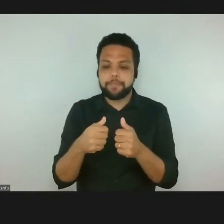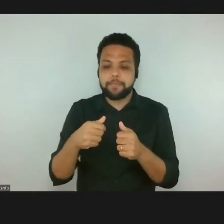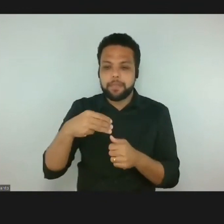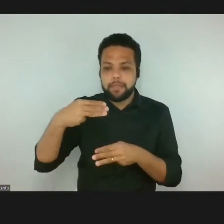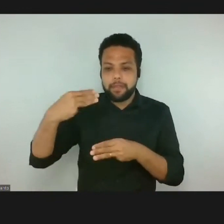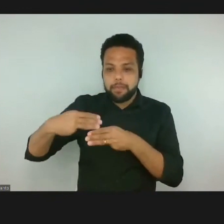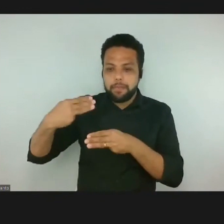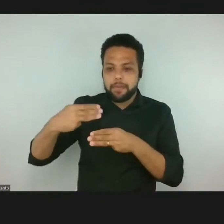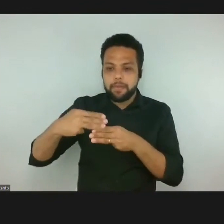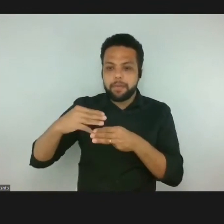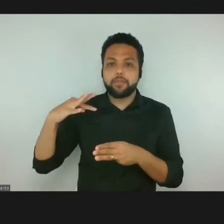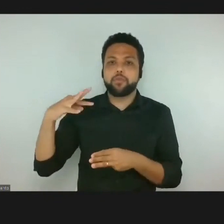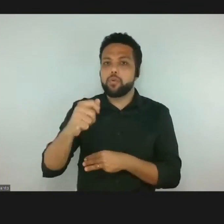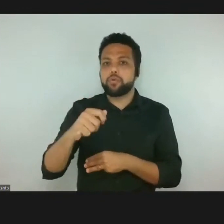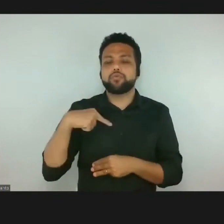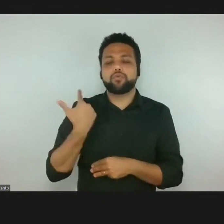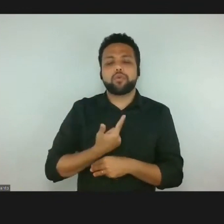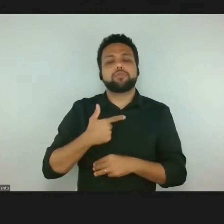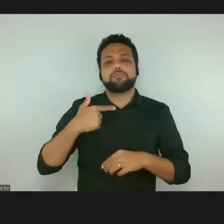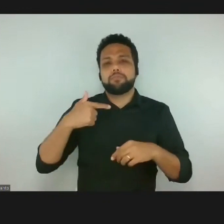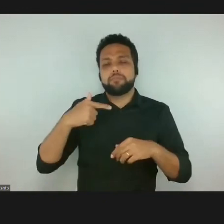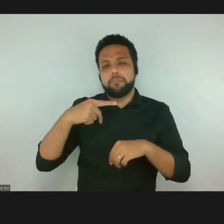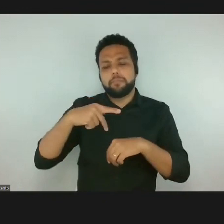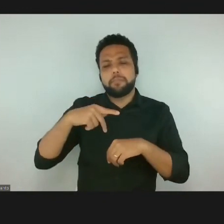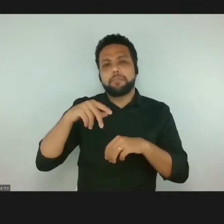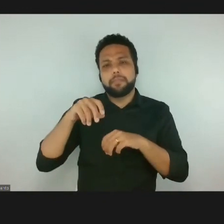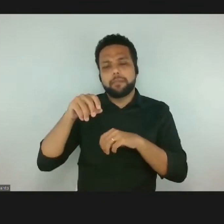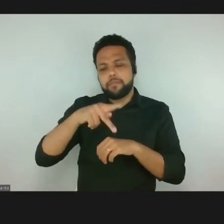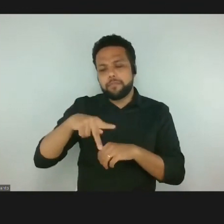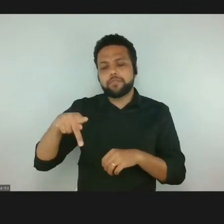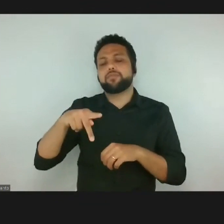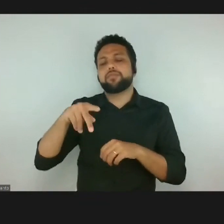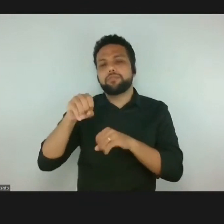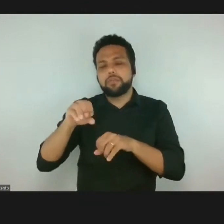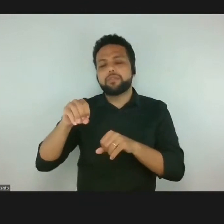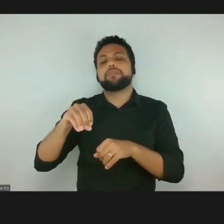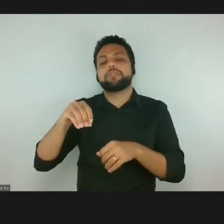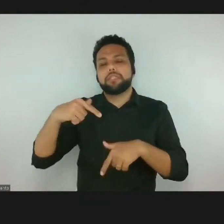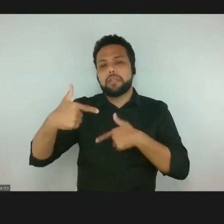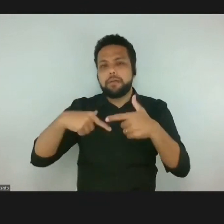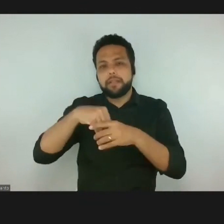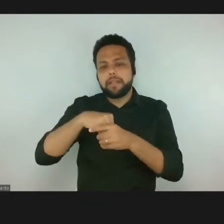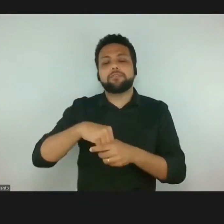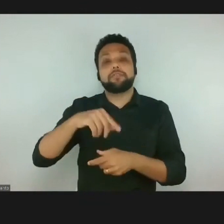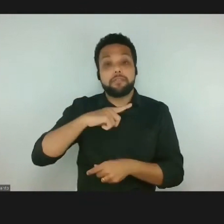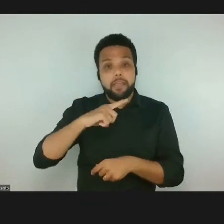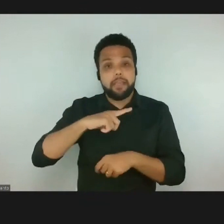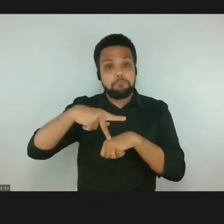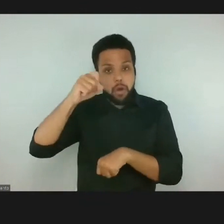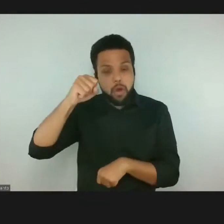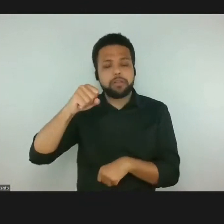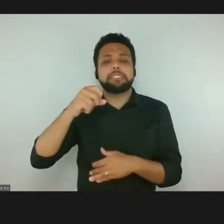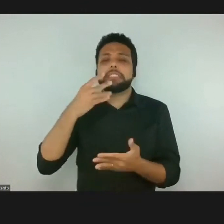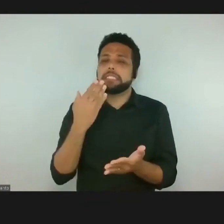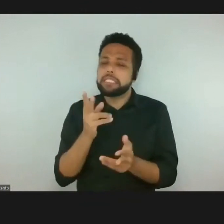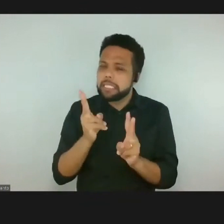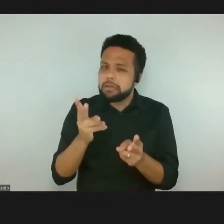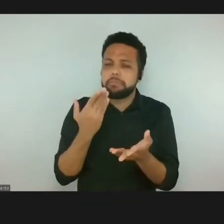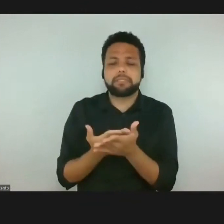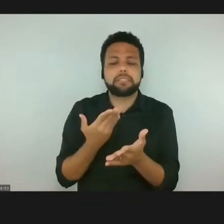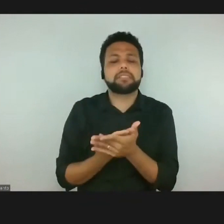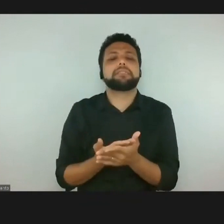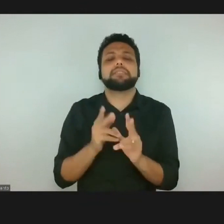nossos educadores têm pós-graduação, são pessoas que estão sempre se atualizando, sempre sabendo o que está